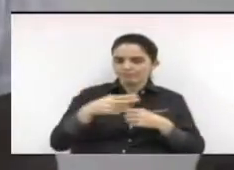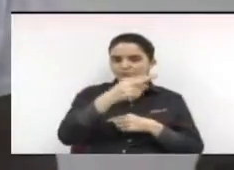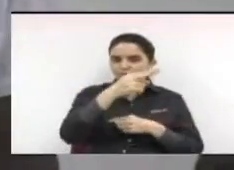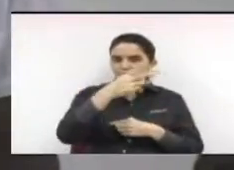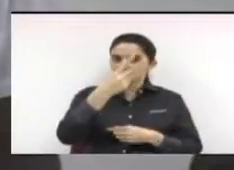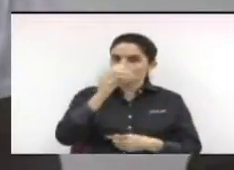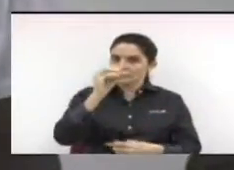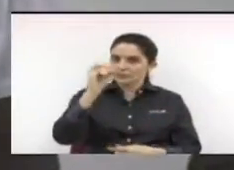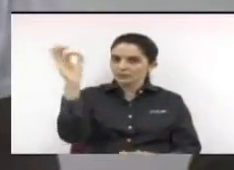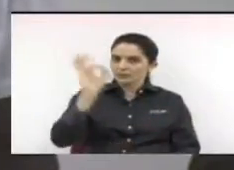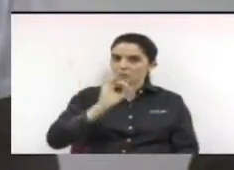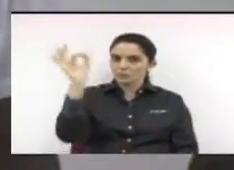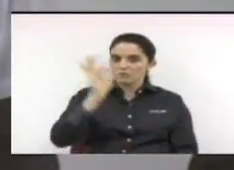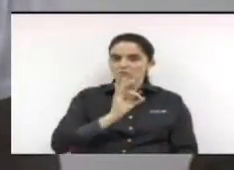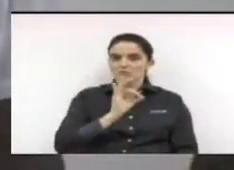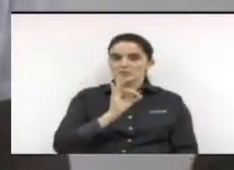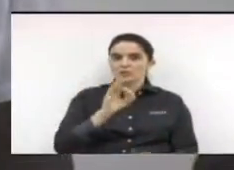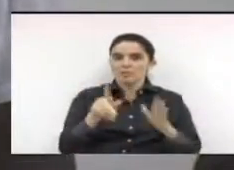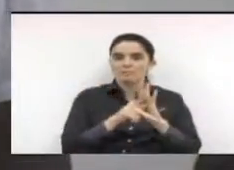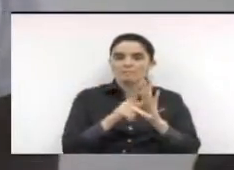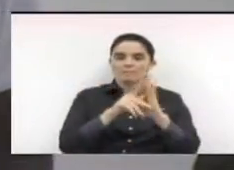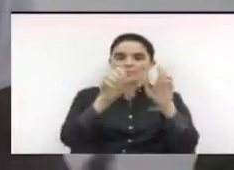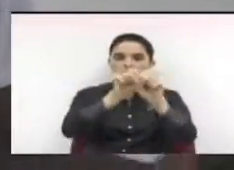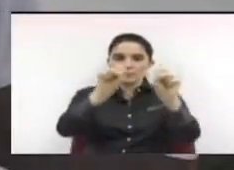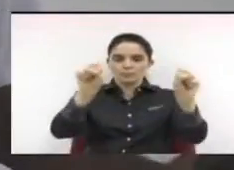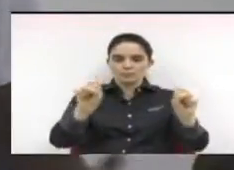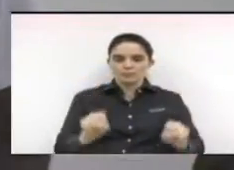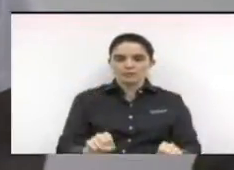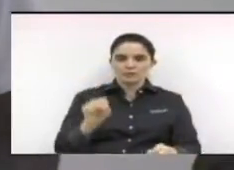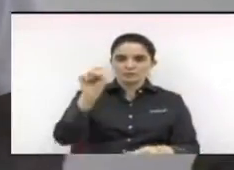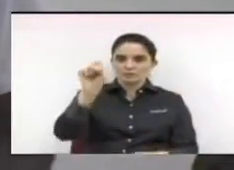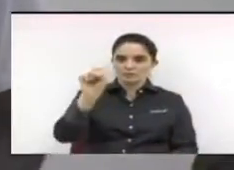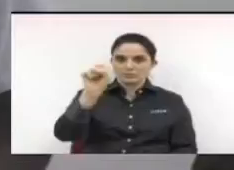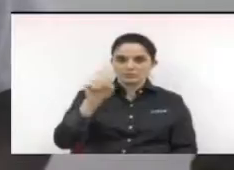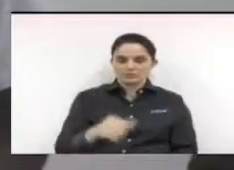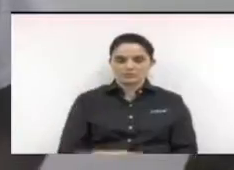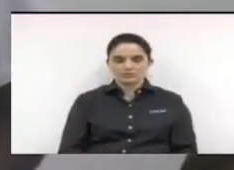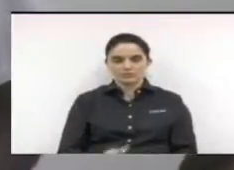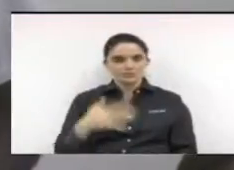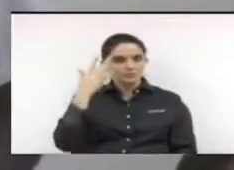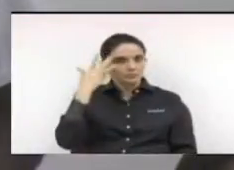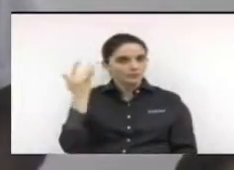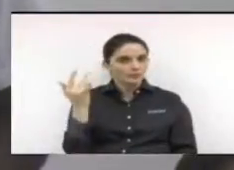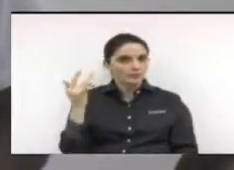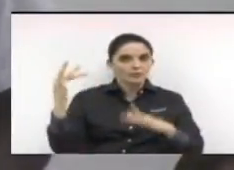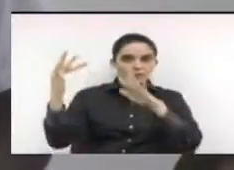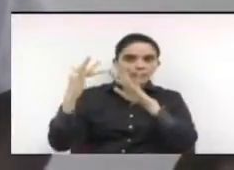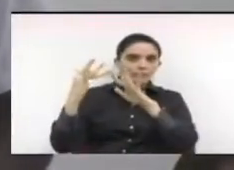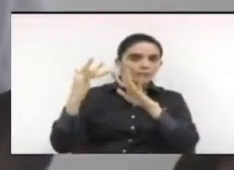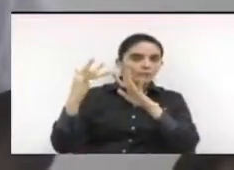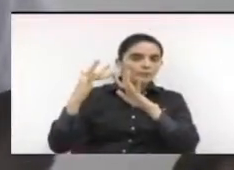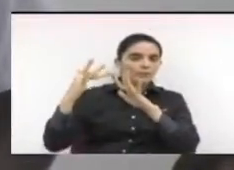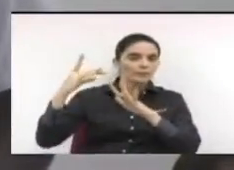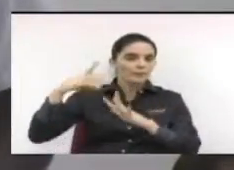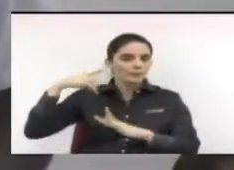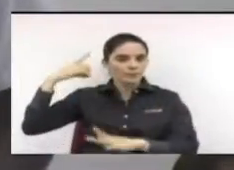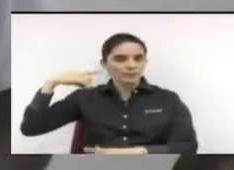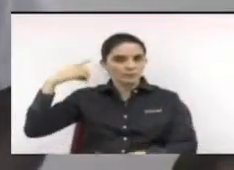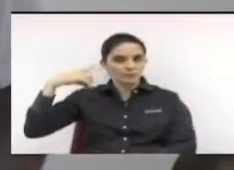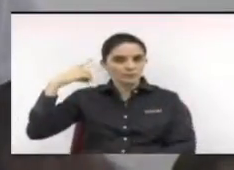E nós vamos, e nós vamos, já estamos já, partir da manhã, em contato com nossos deputados lá em Brasília,